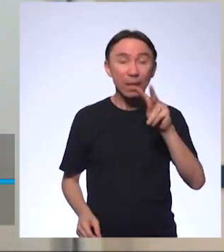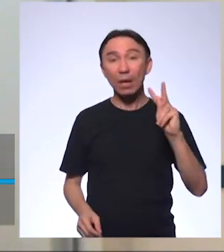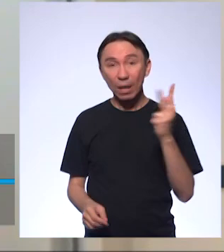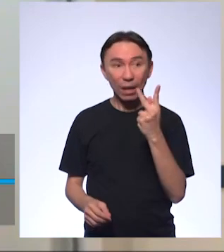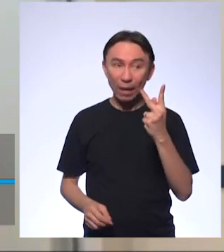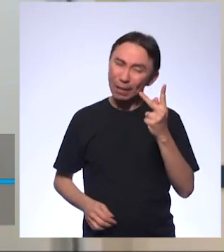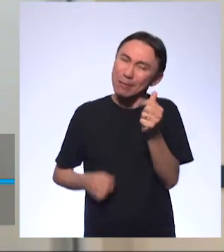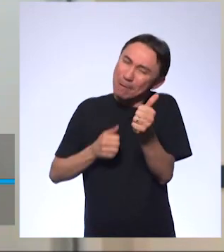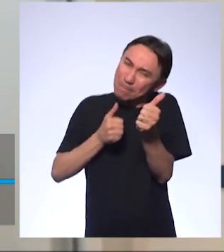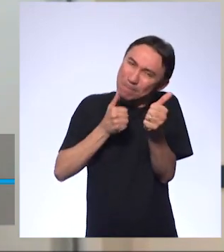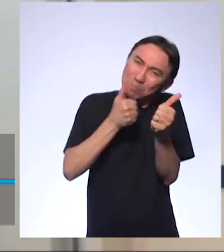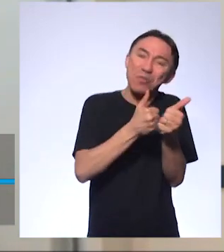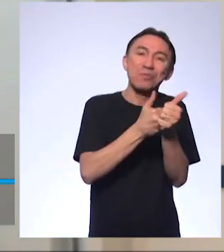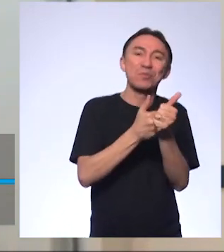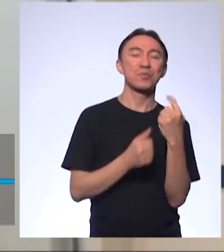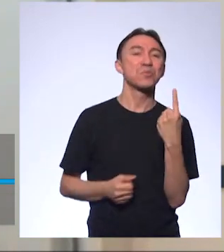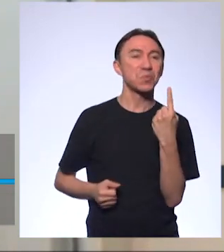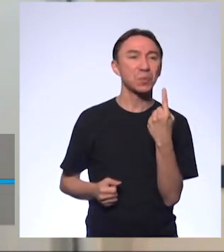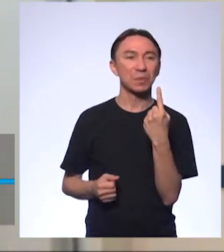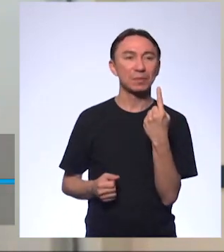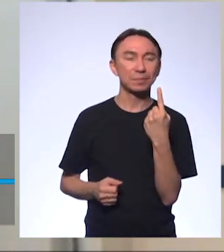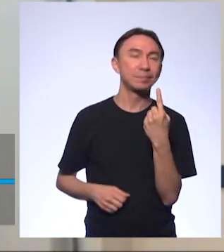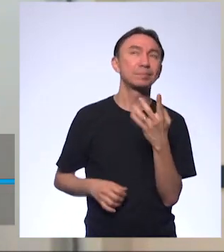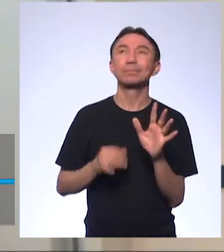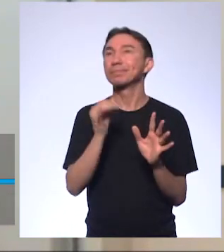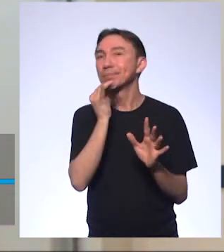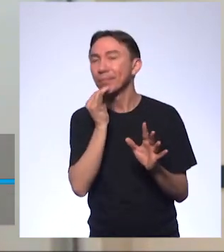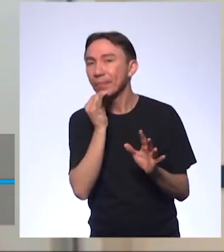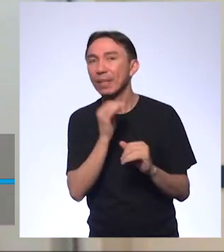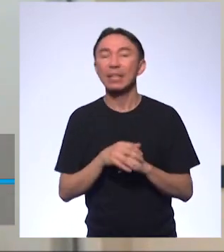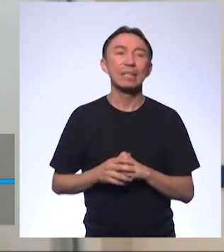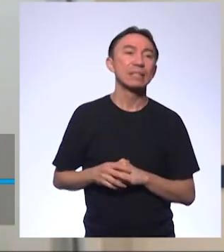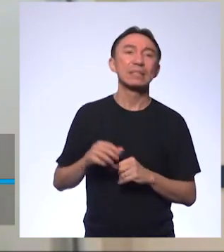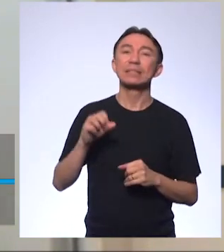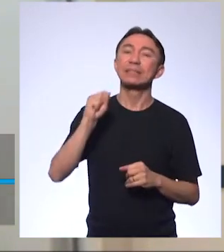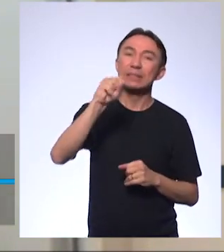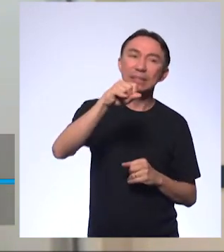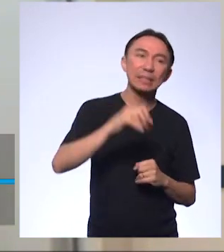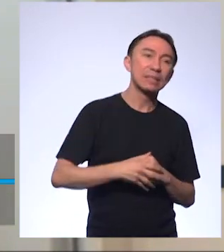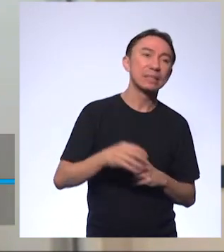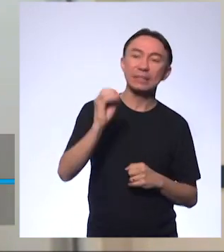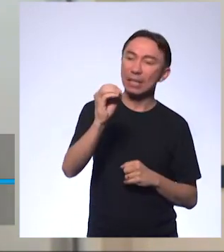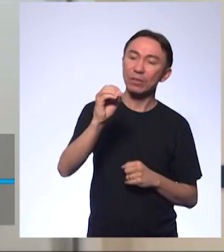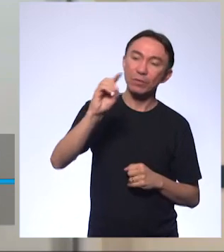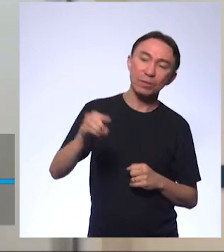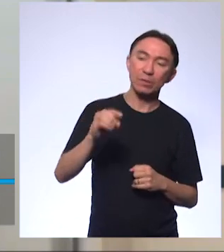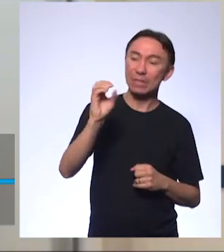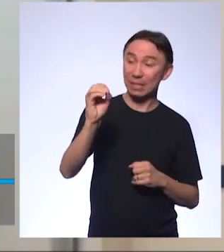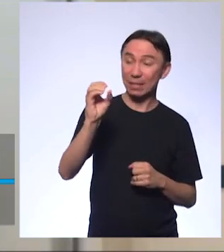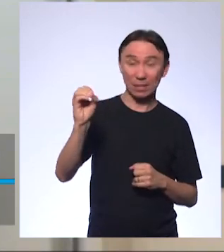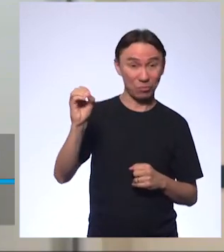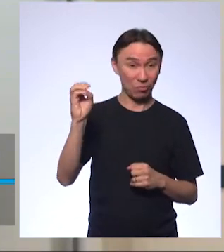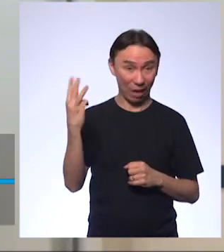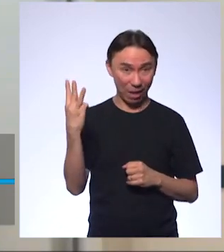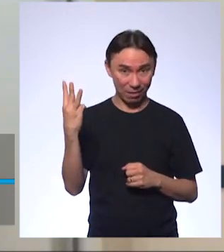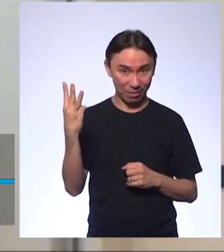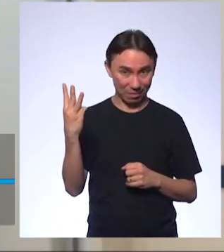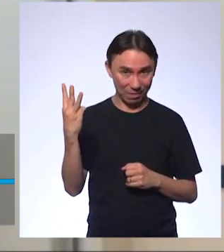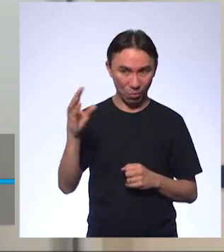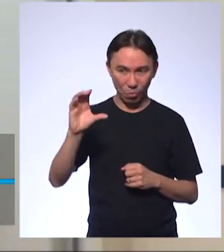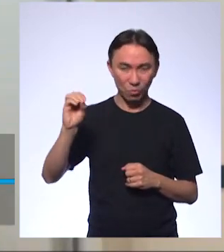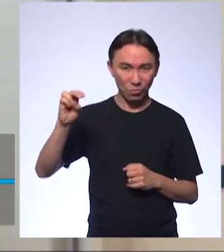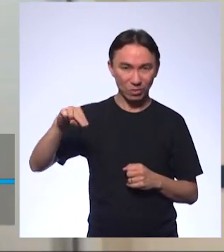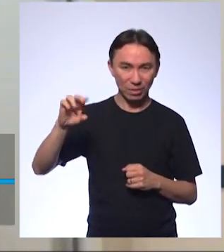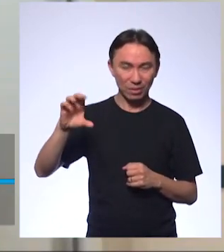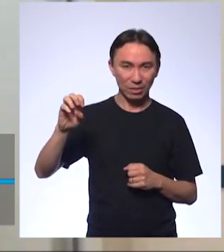a 1. Se a concentração fosse 0,03, que fosse, a gente